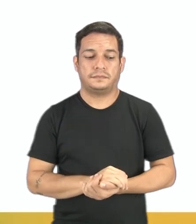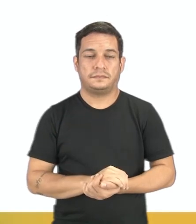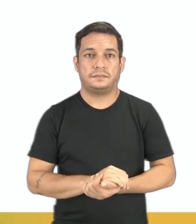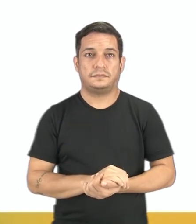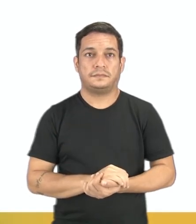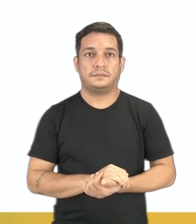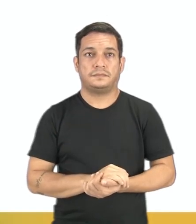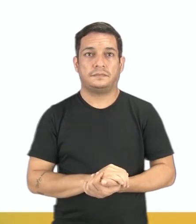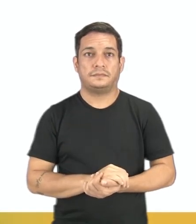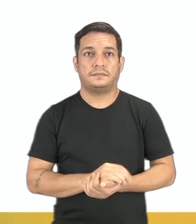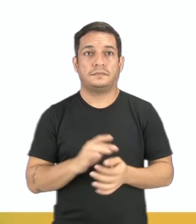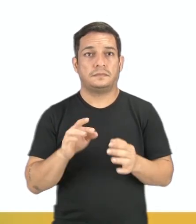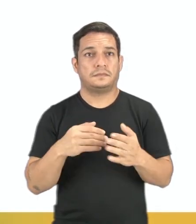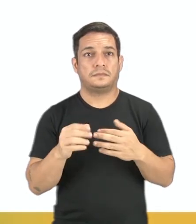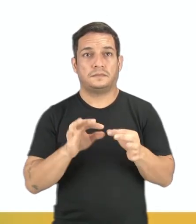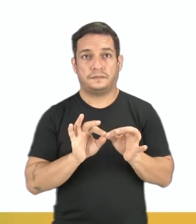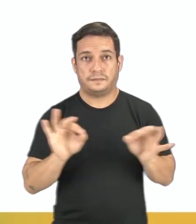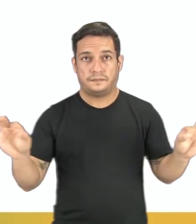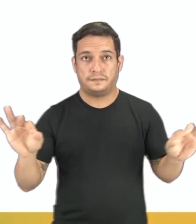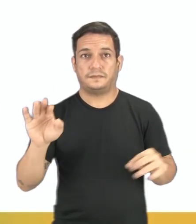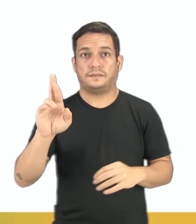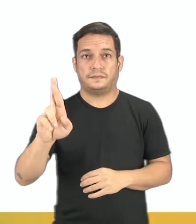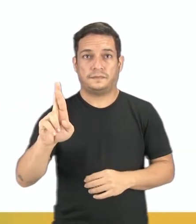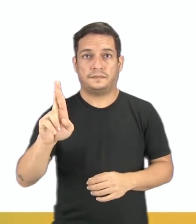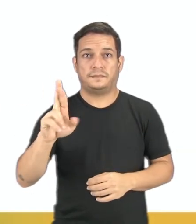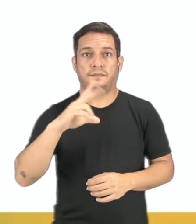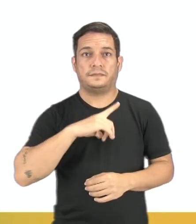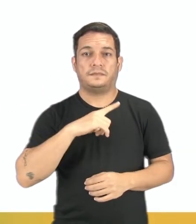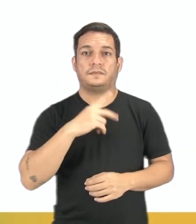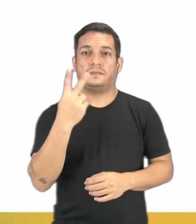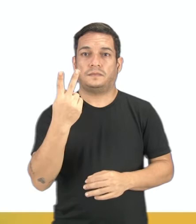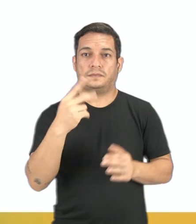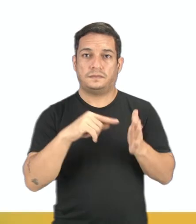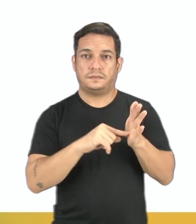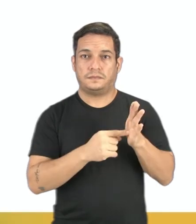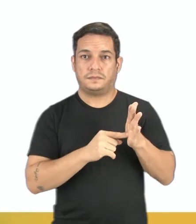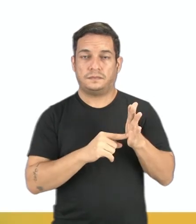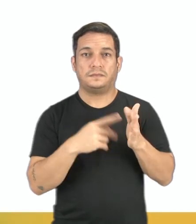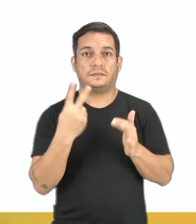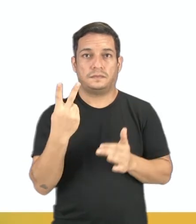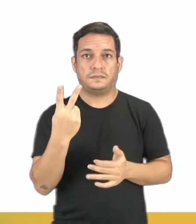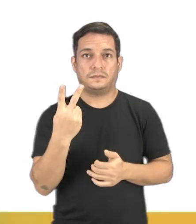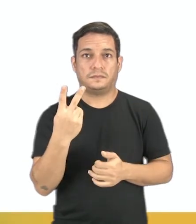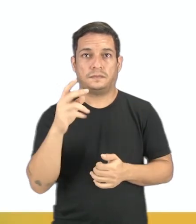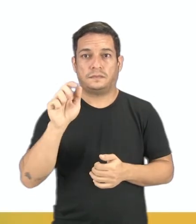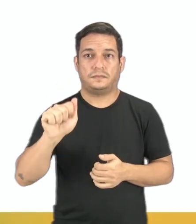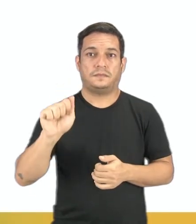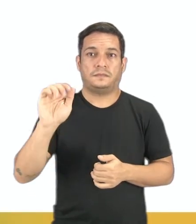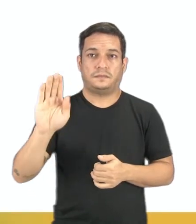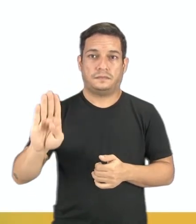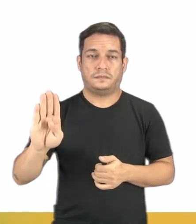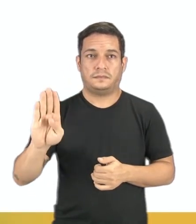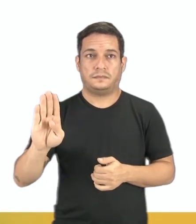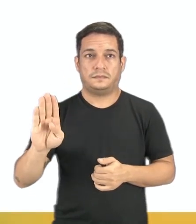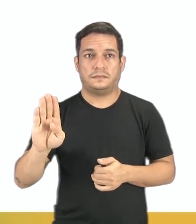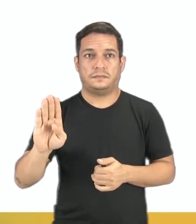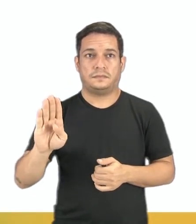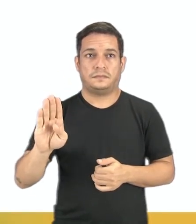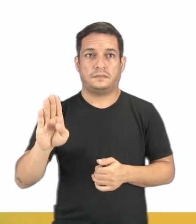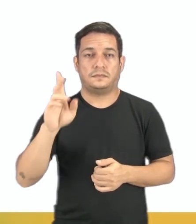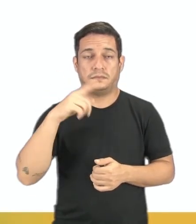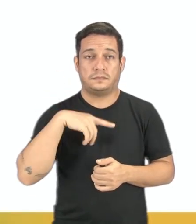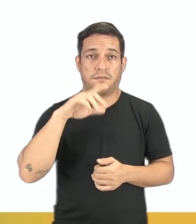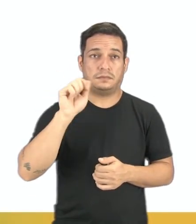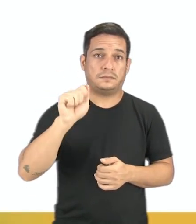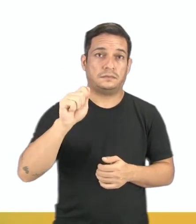Qualquer que seja uma reta R, existem dois pontos A e B, tais